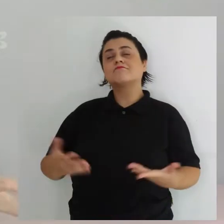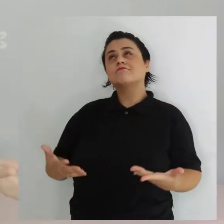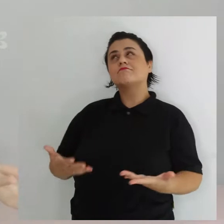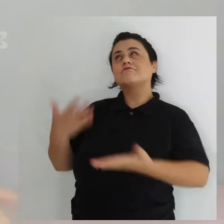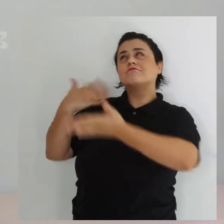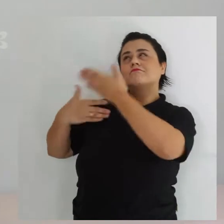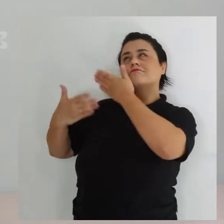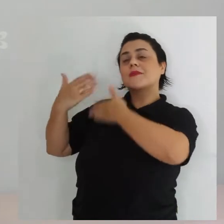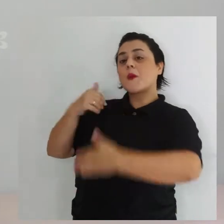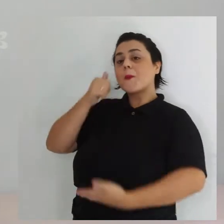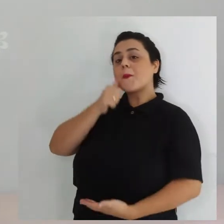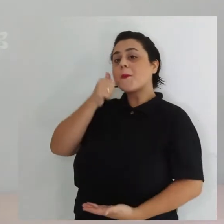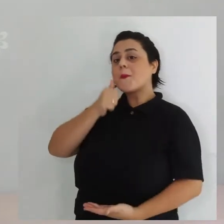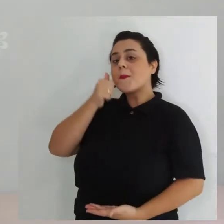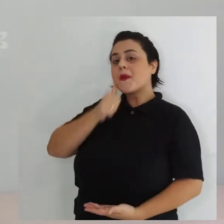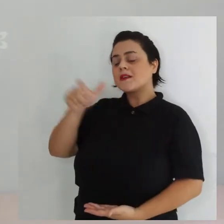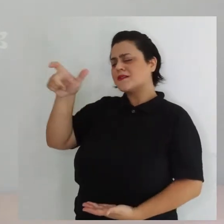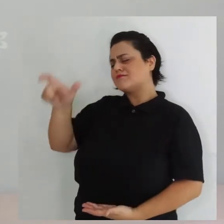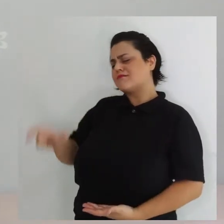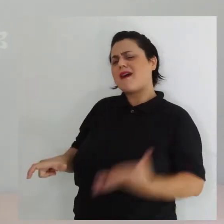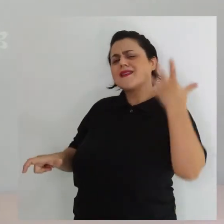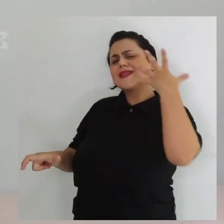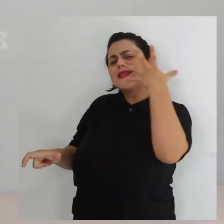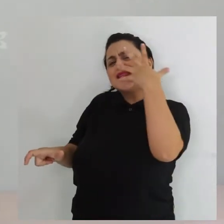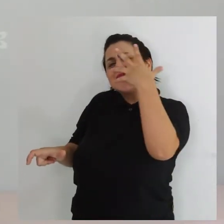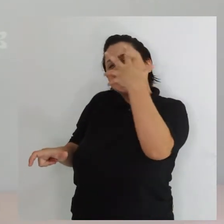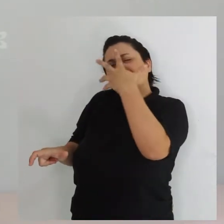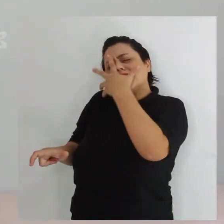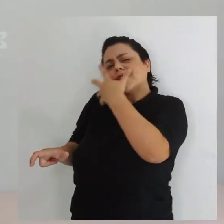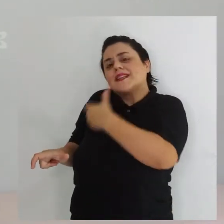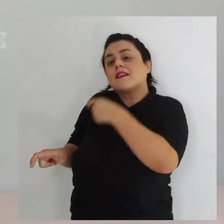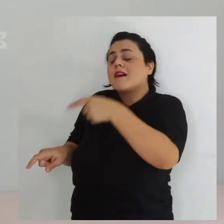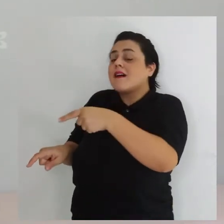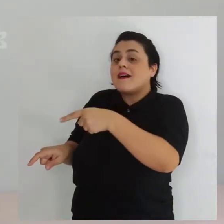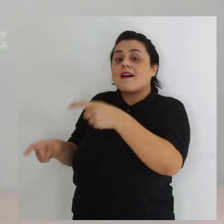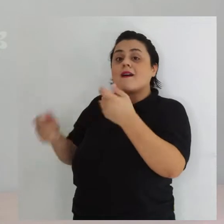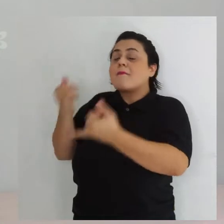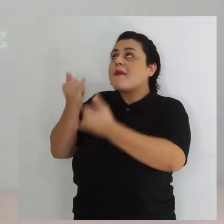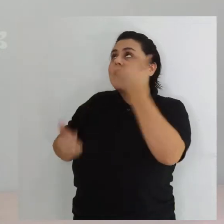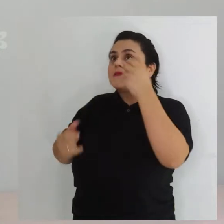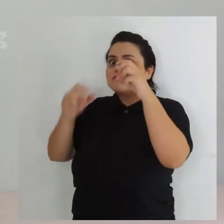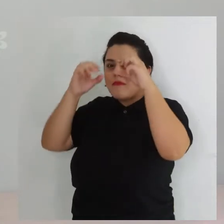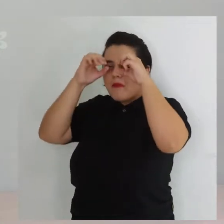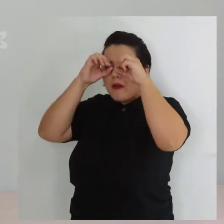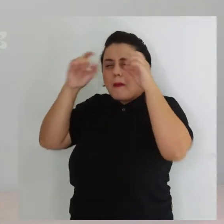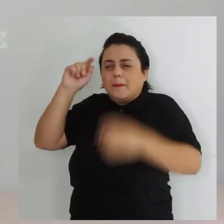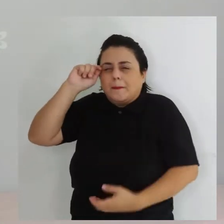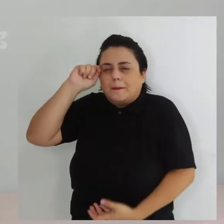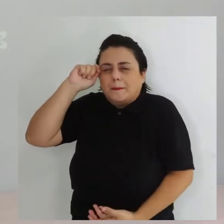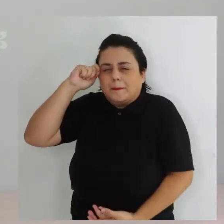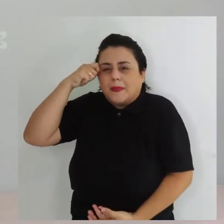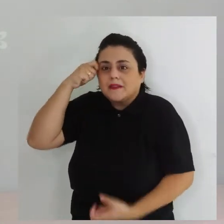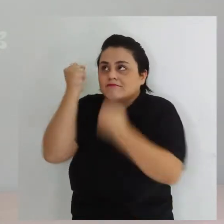Era uma vez uma menina linda, linda. Os olhos dela pareciam duas vezes de tonas